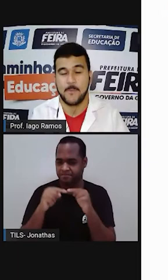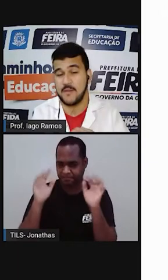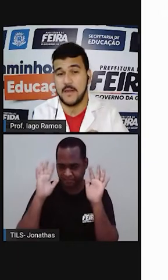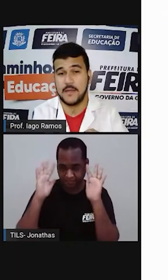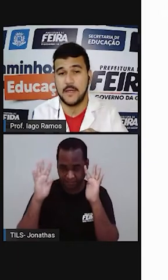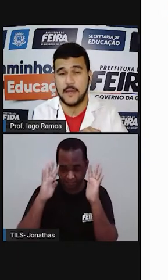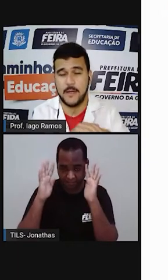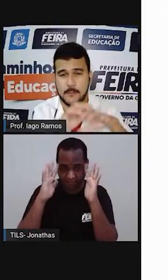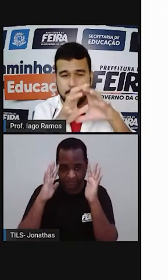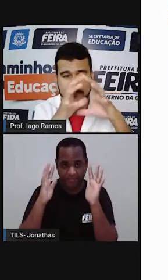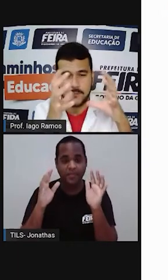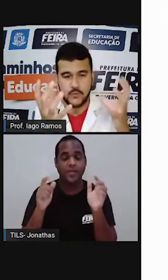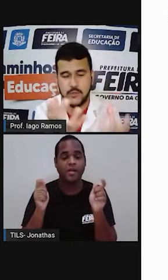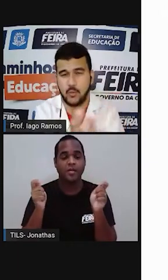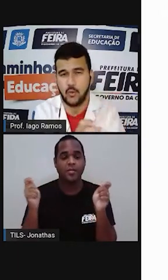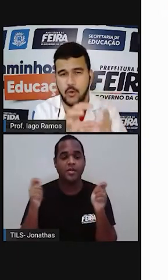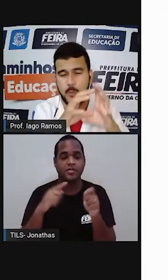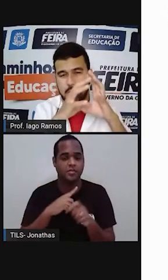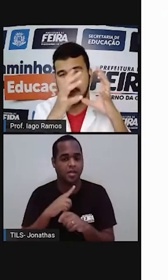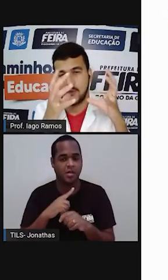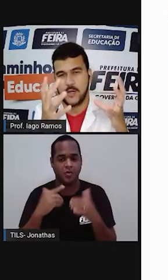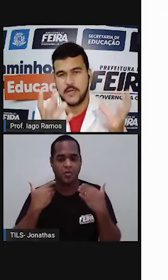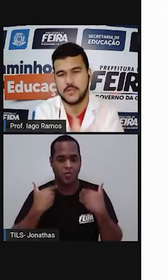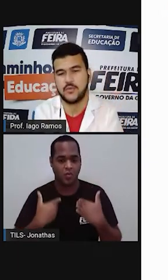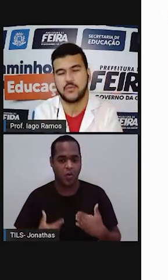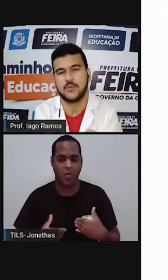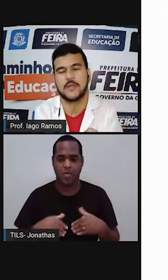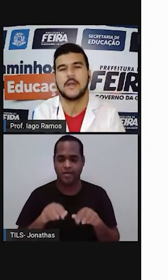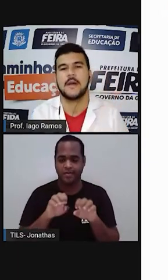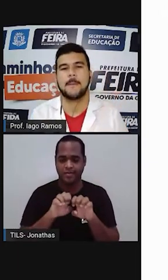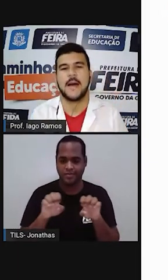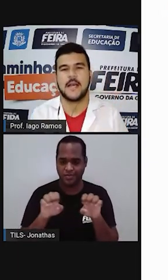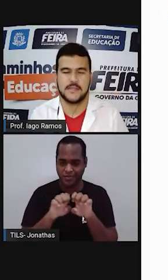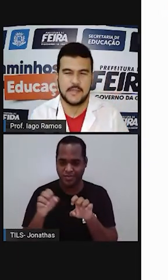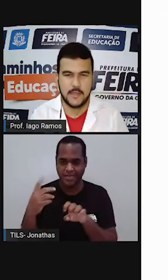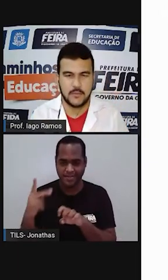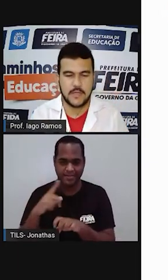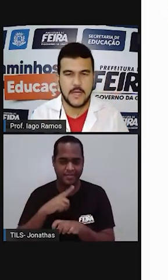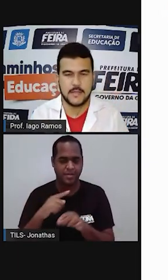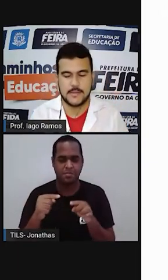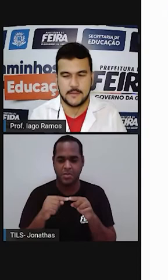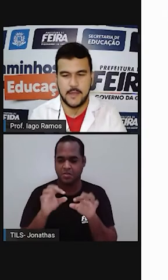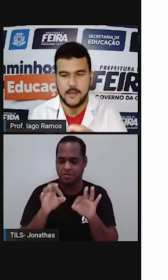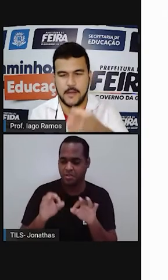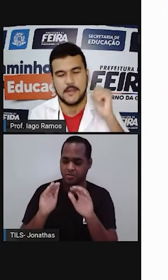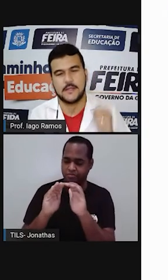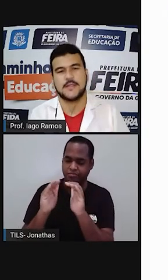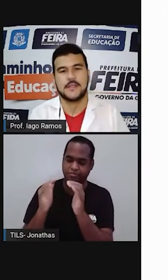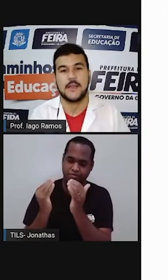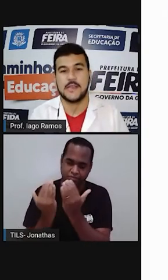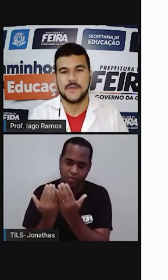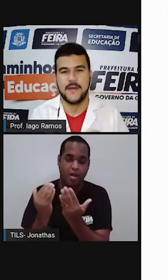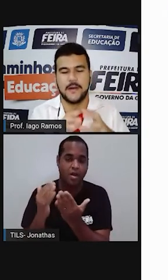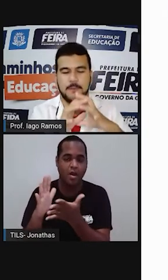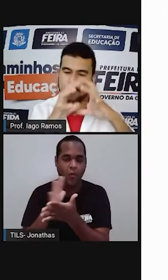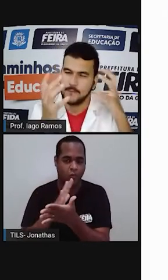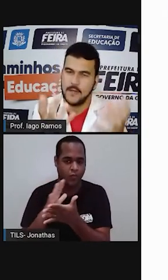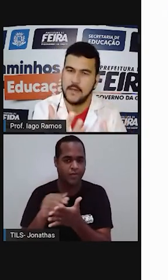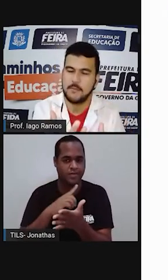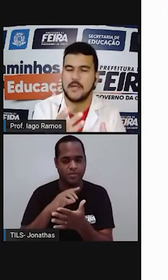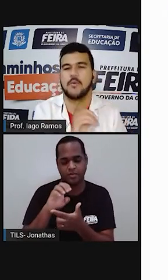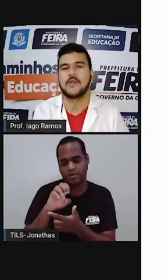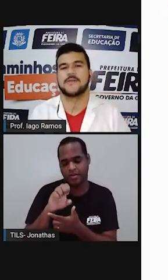né, vai ter aí no seu corpo, na sua estrutura, partes arredondadas, né, e a gente tem a esfera,